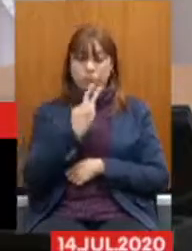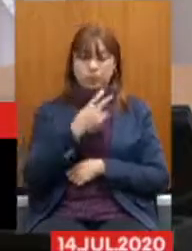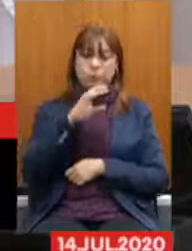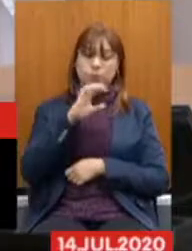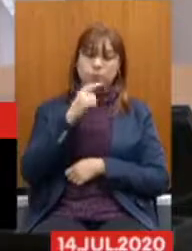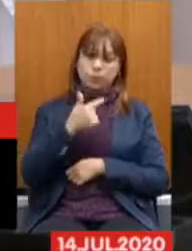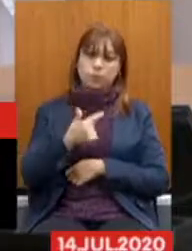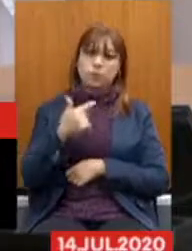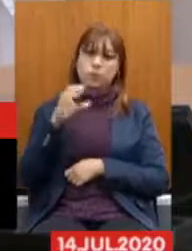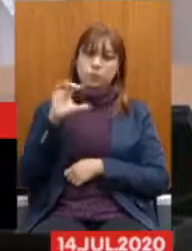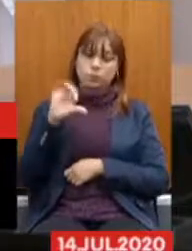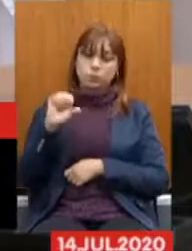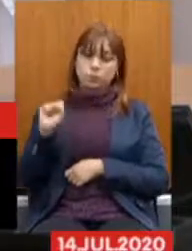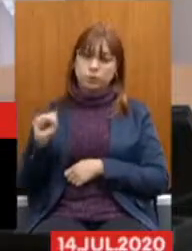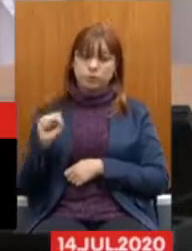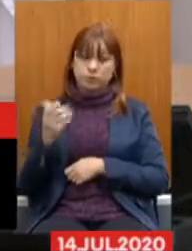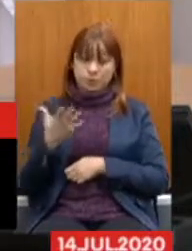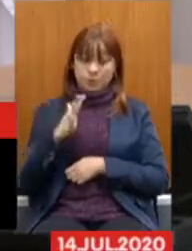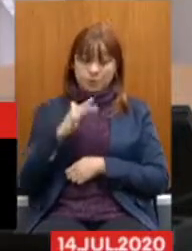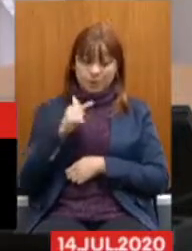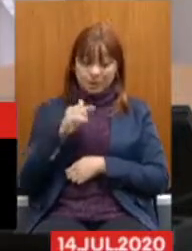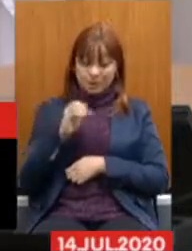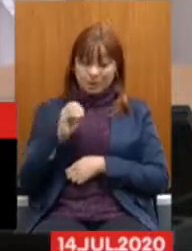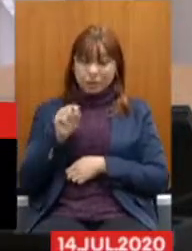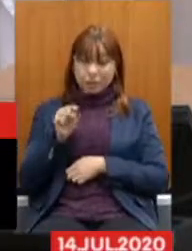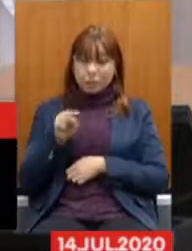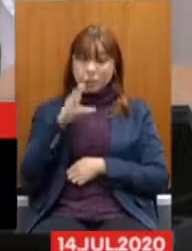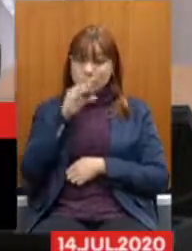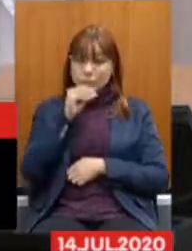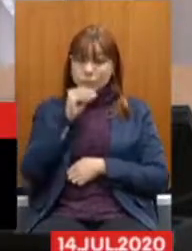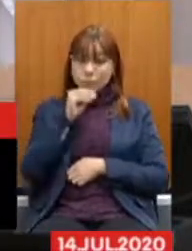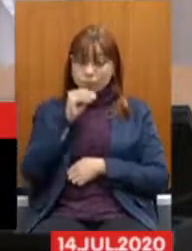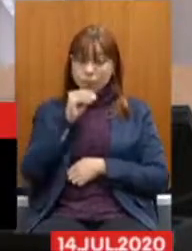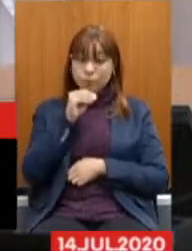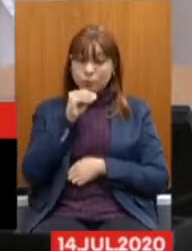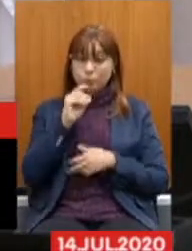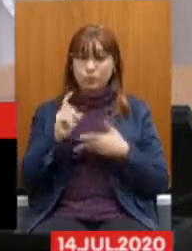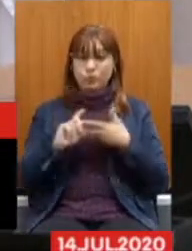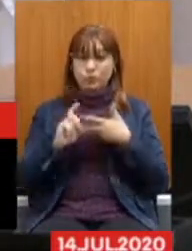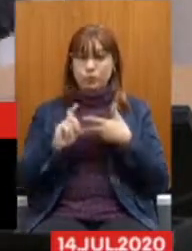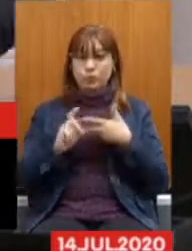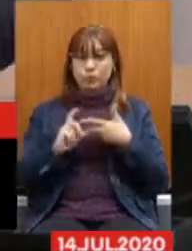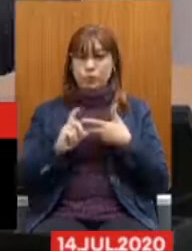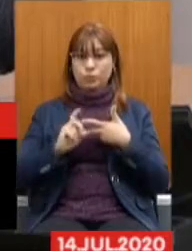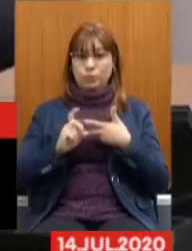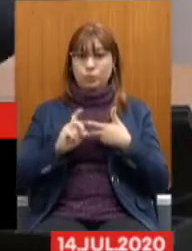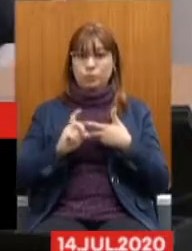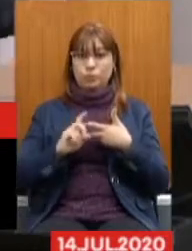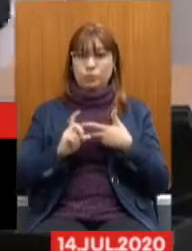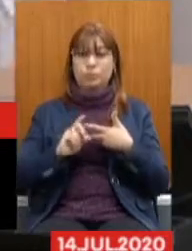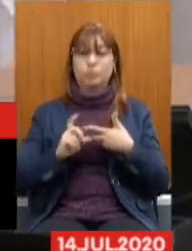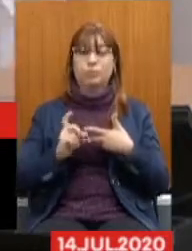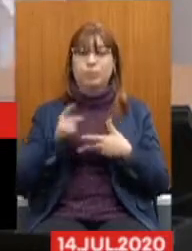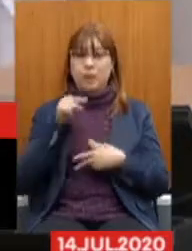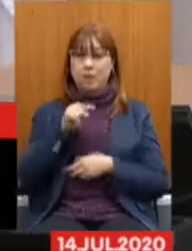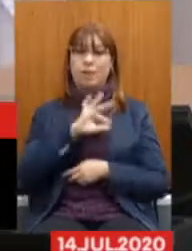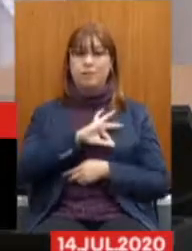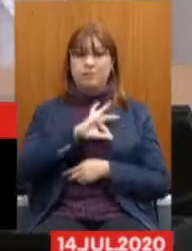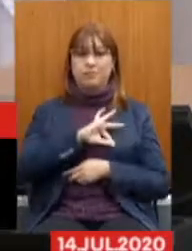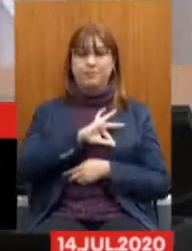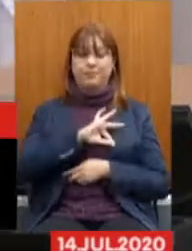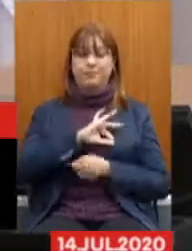é uma base de 70 mil servidores no Poder Executivo. E agora,